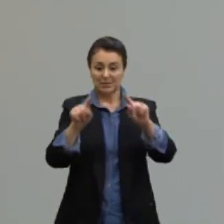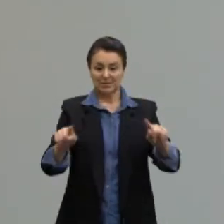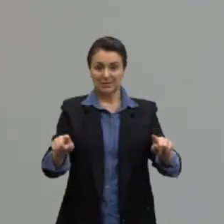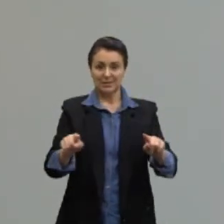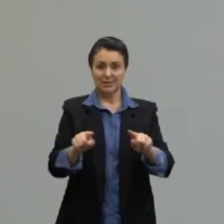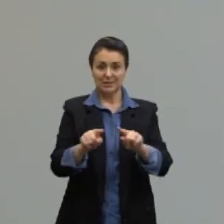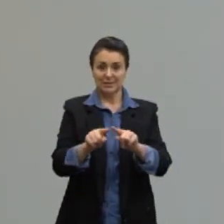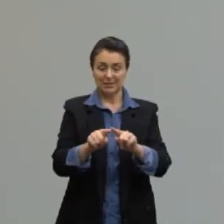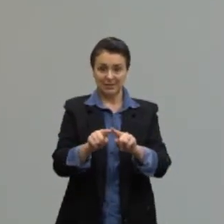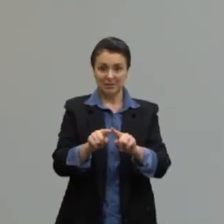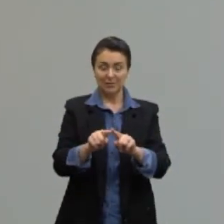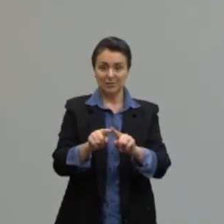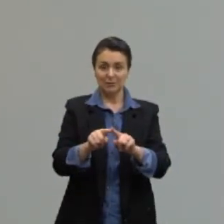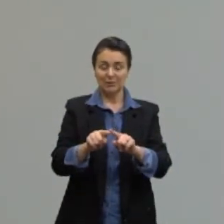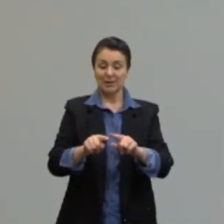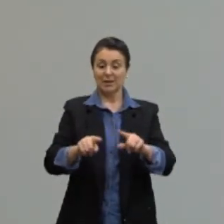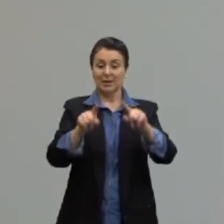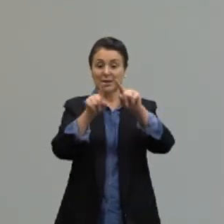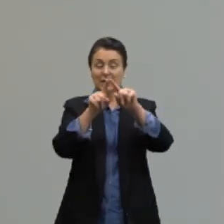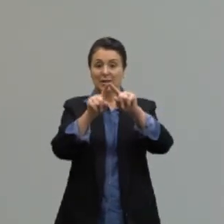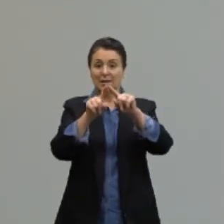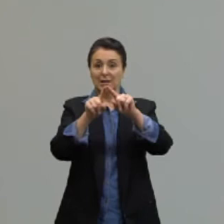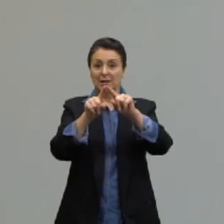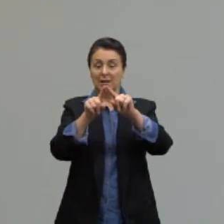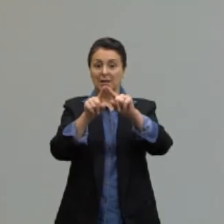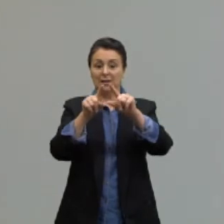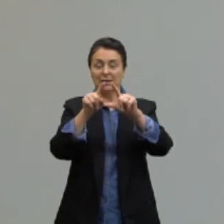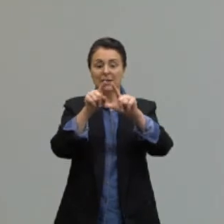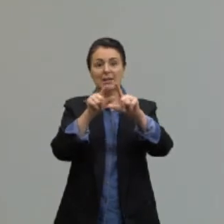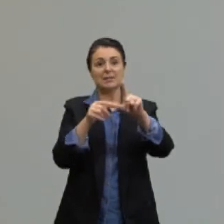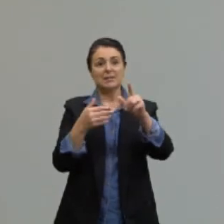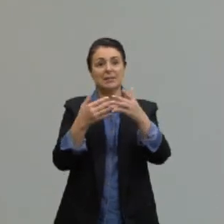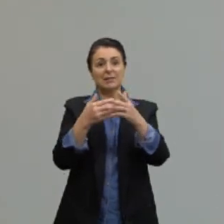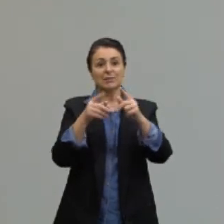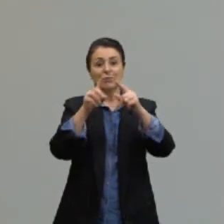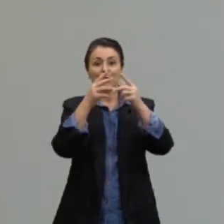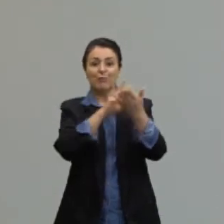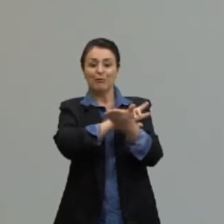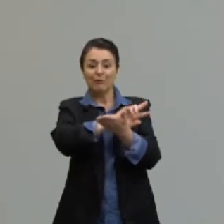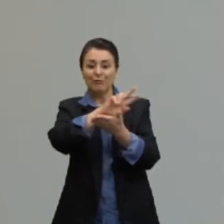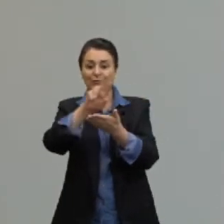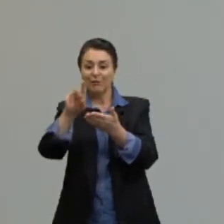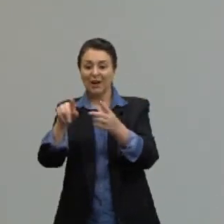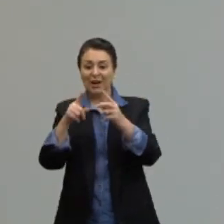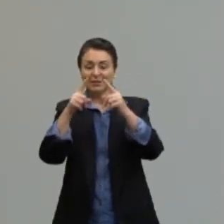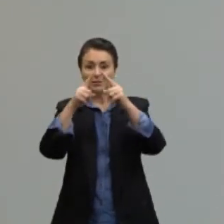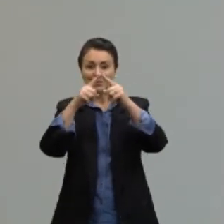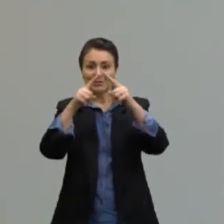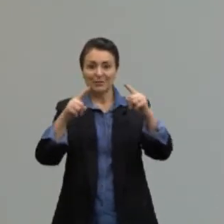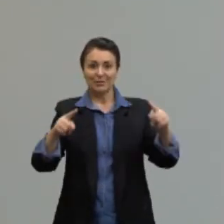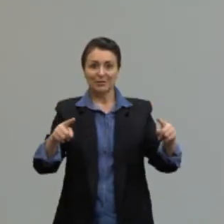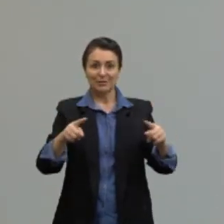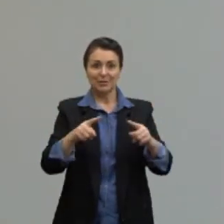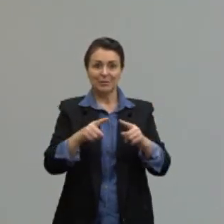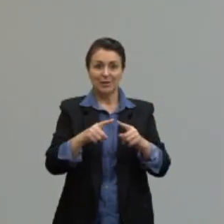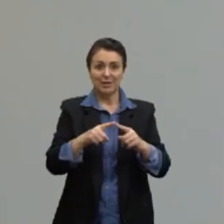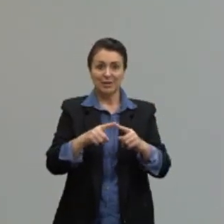formam esta pirâmide, eles normalmente, geralmente, são isósceles